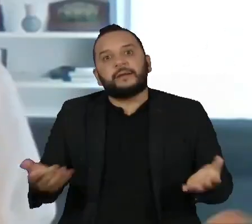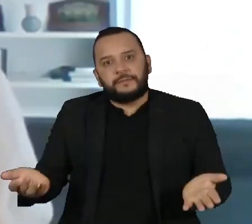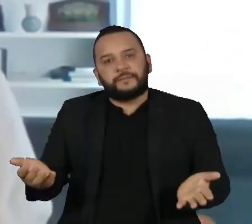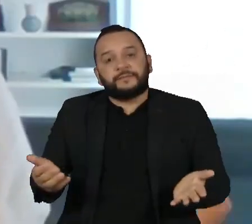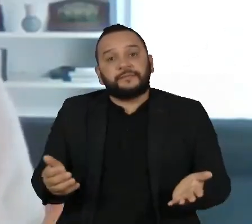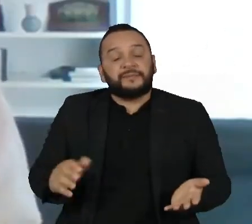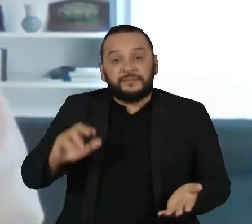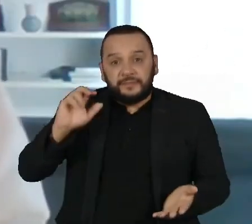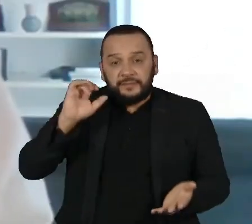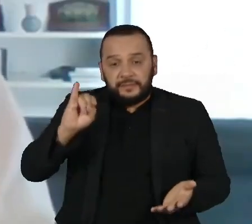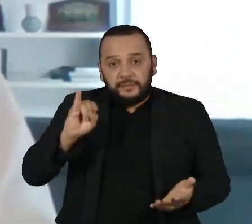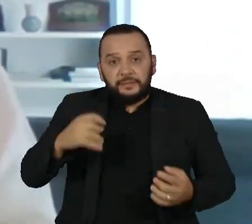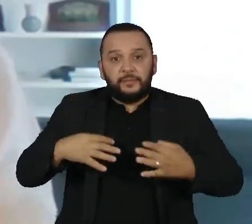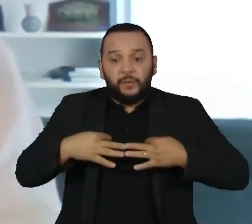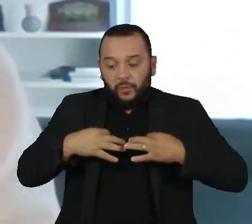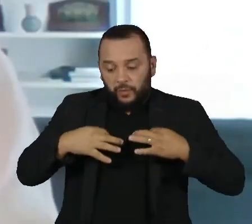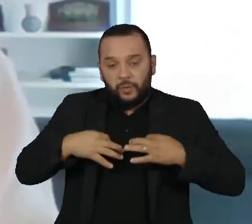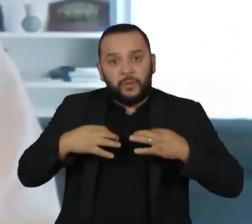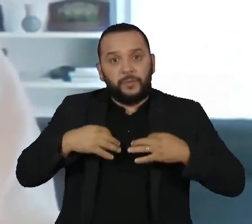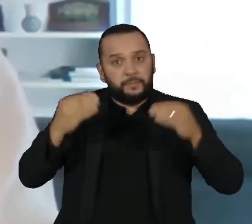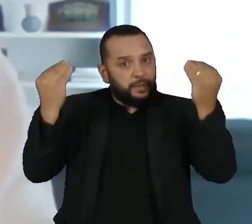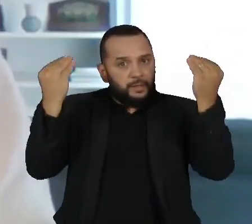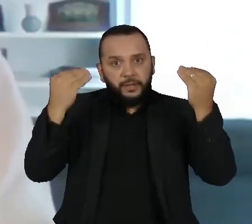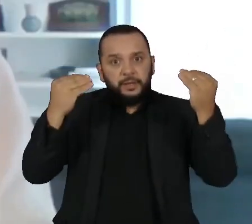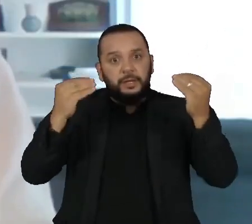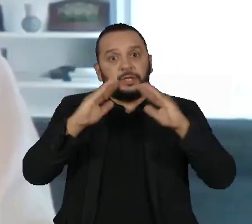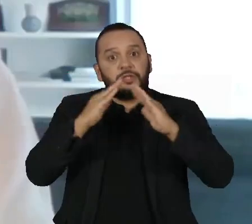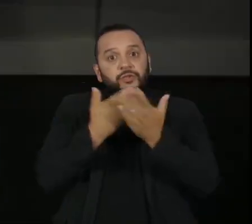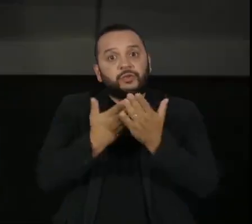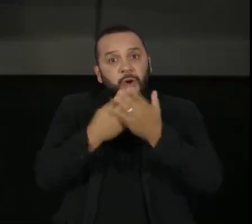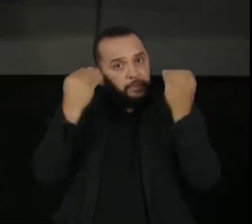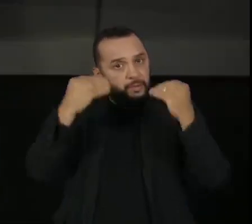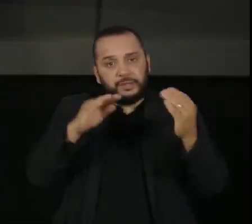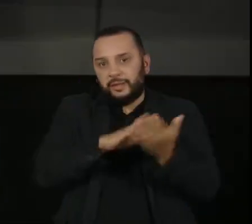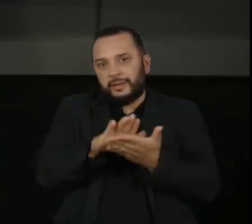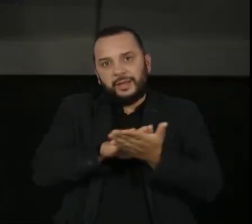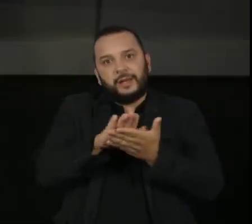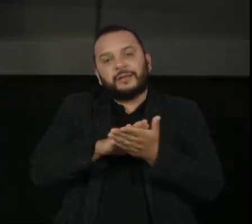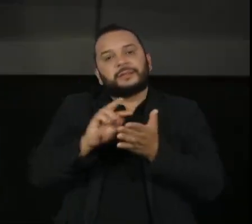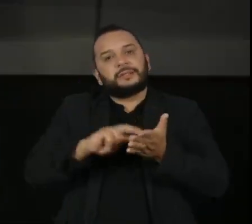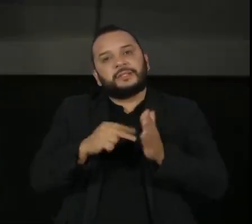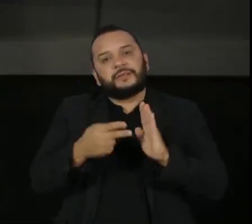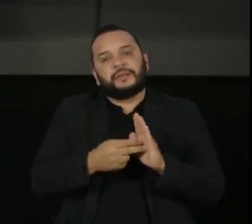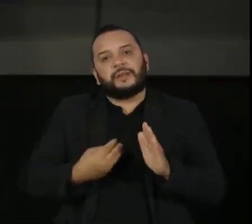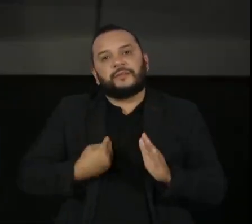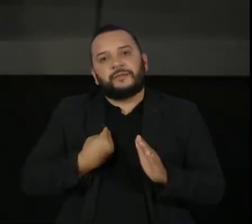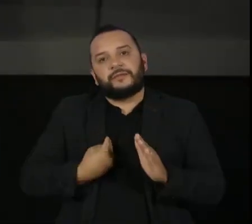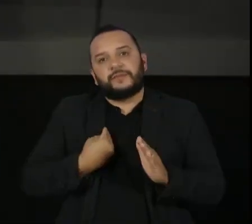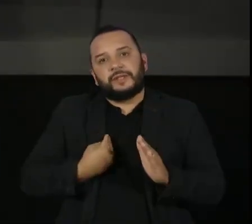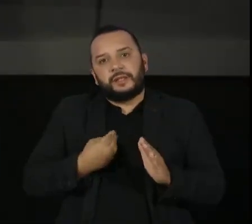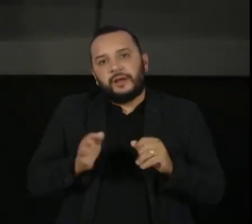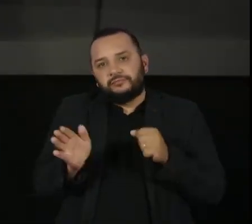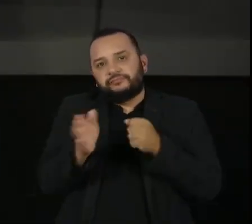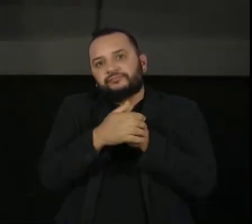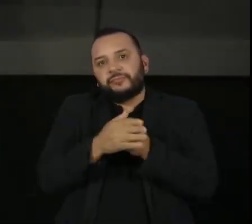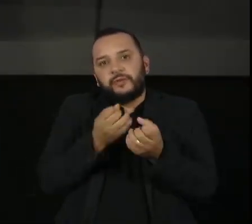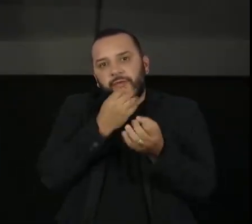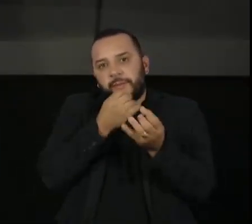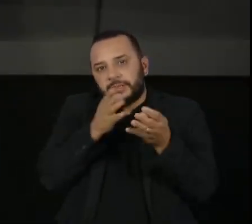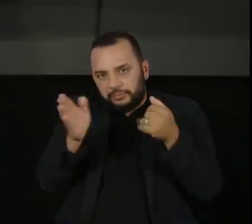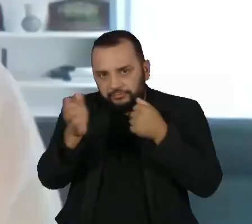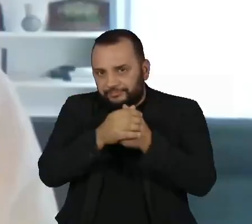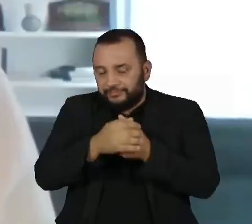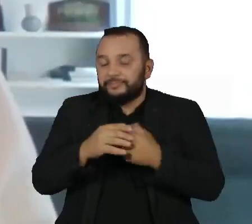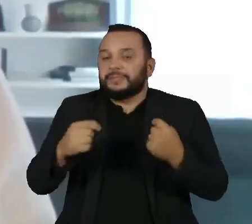foto do uniforme da criança, você não está expondo essa informação na internet. Mas eu acho que acima de tudo é ter esse diálogo com as crianças,